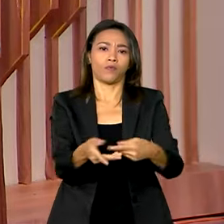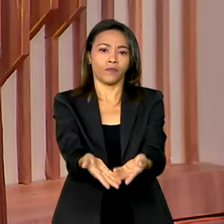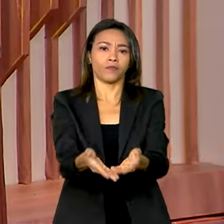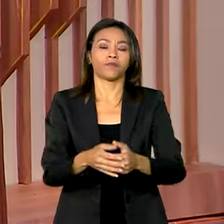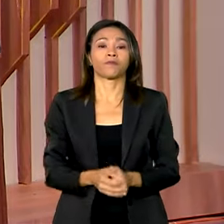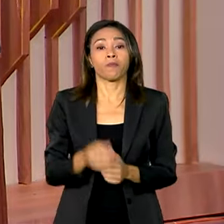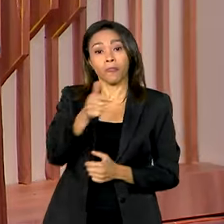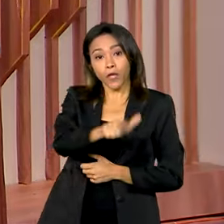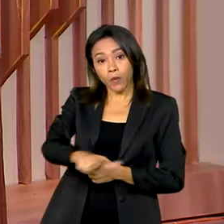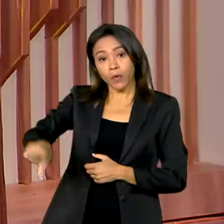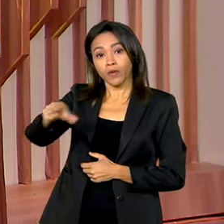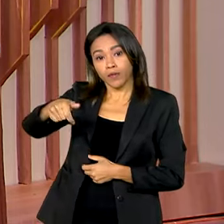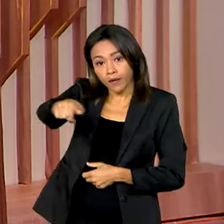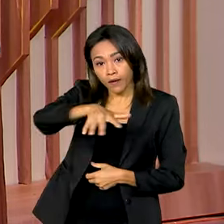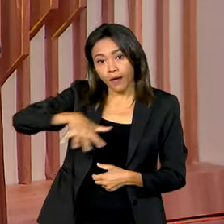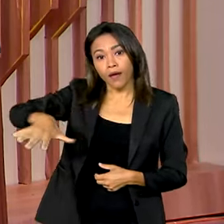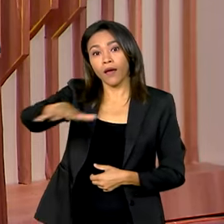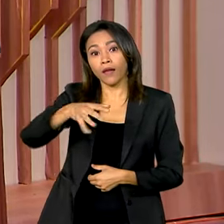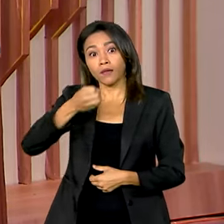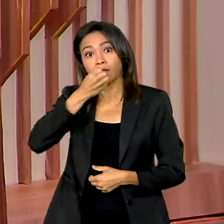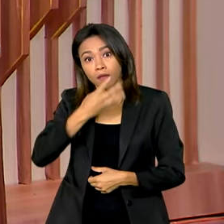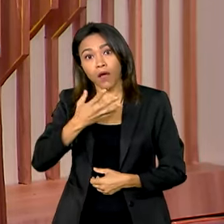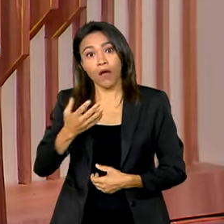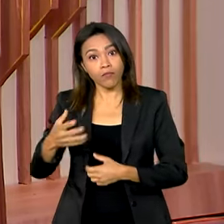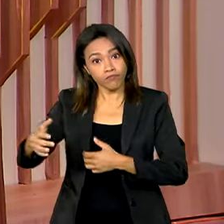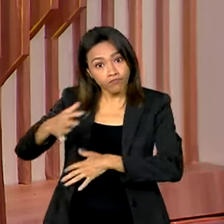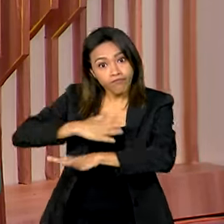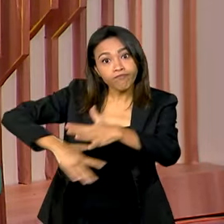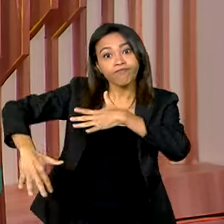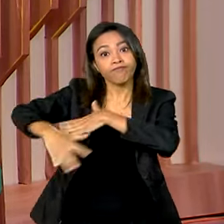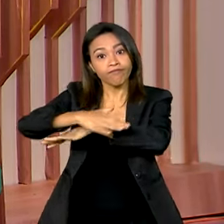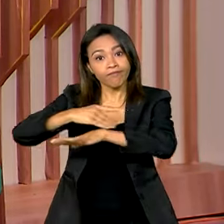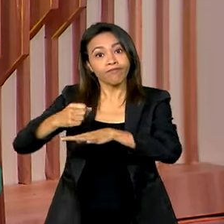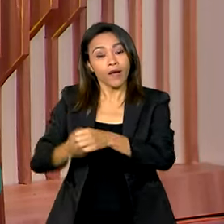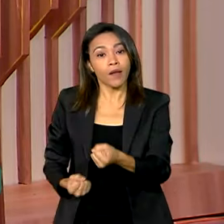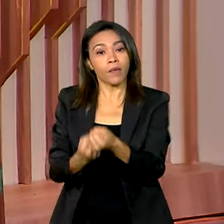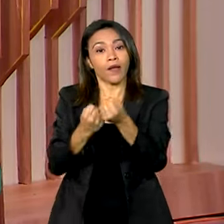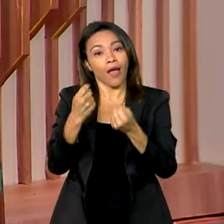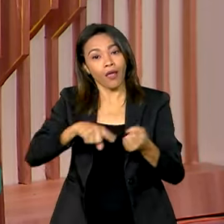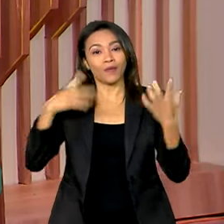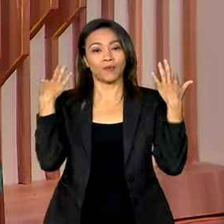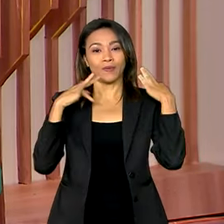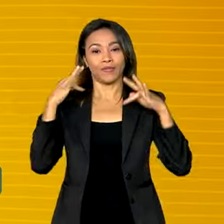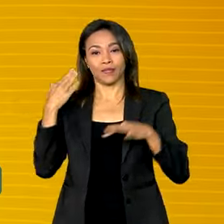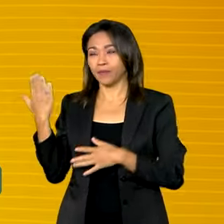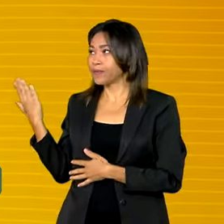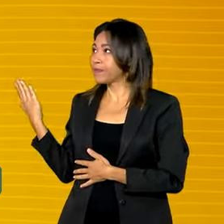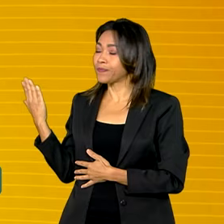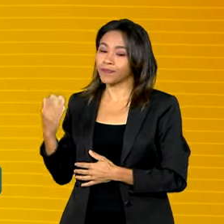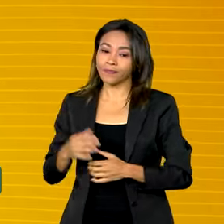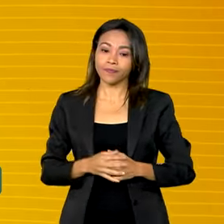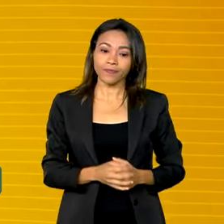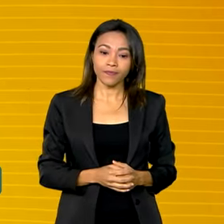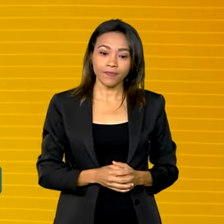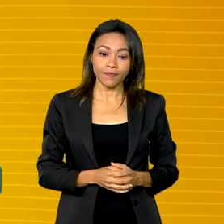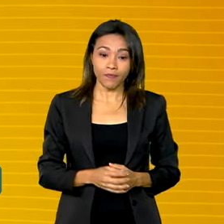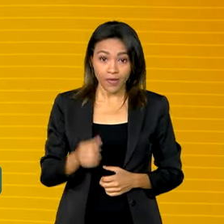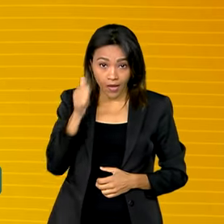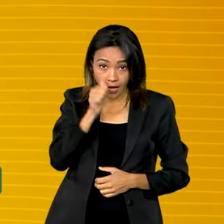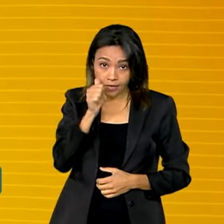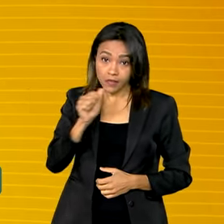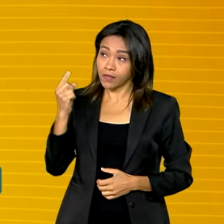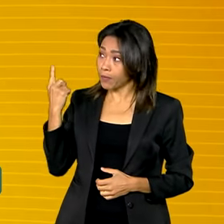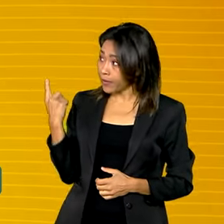outro setor que está mobilizado para apoiar o Rio Grande do Sul é o turismo. Veja na reportagem de Luana Karen. Cleusa